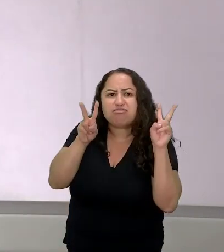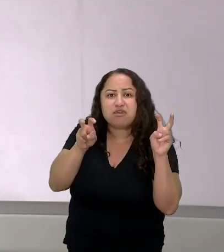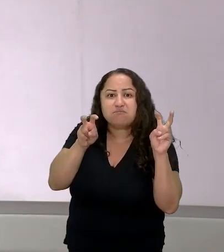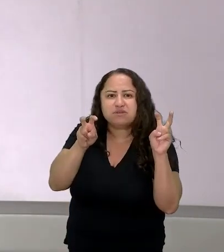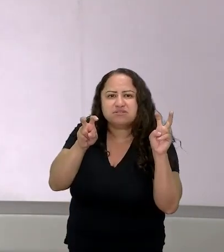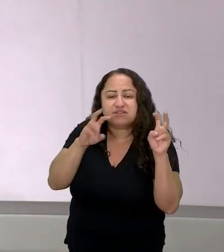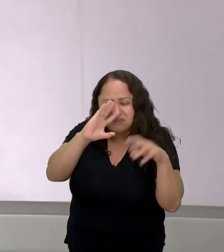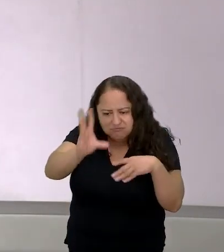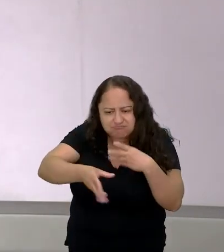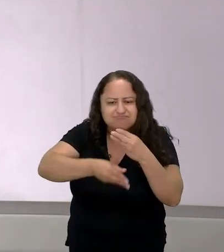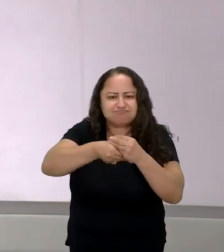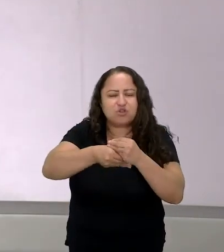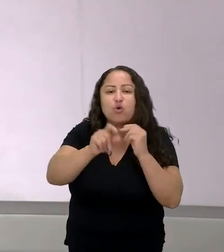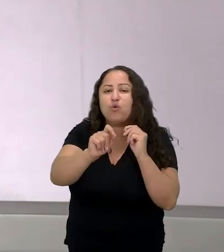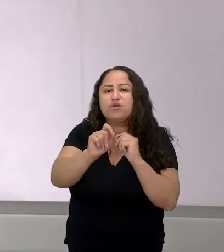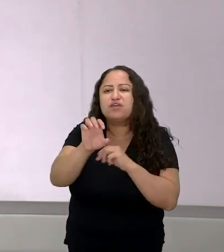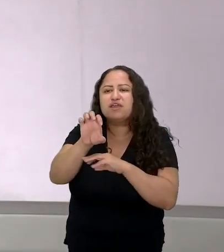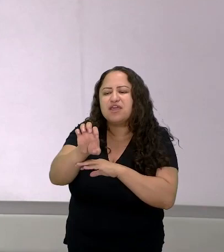trouxe